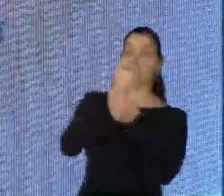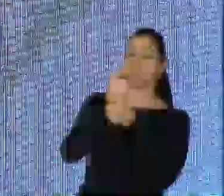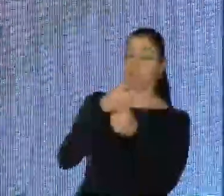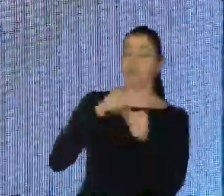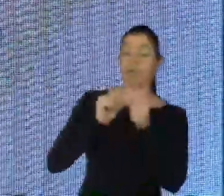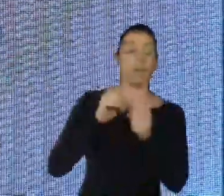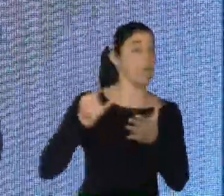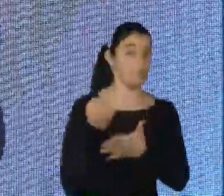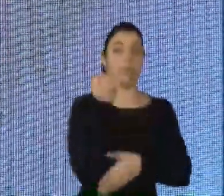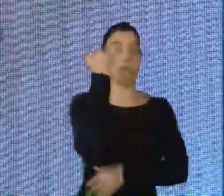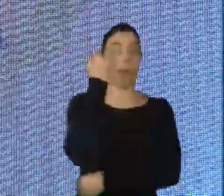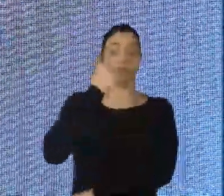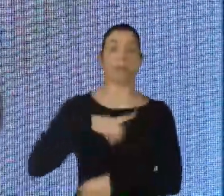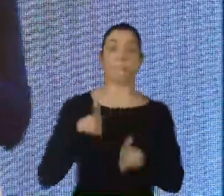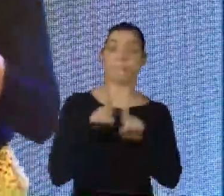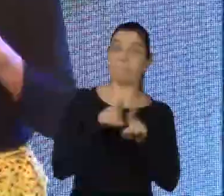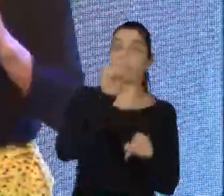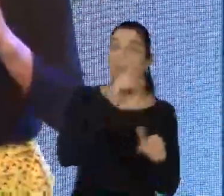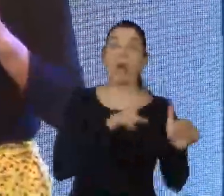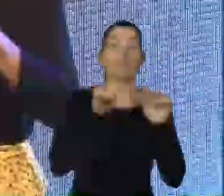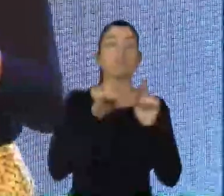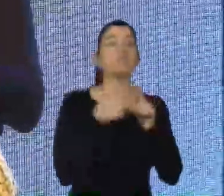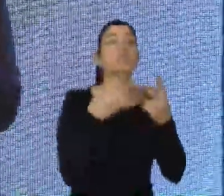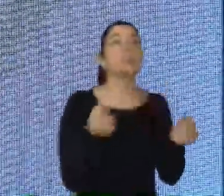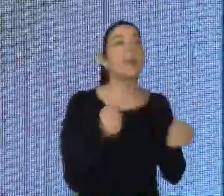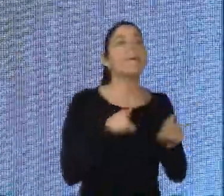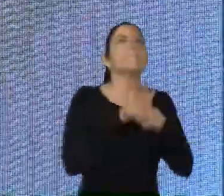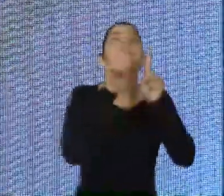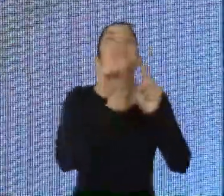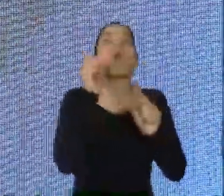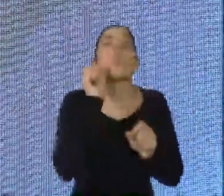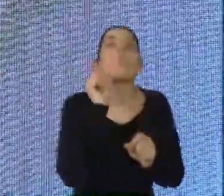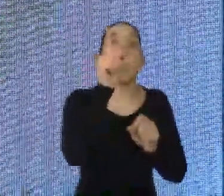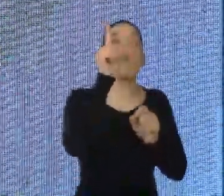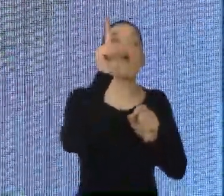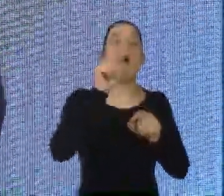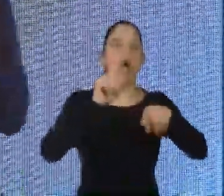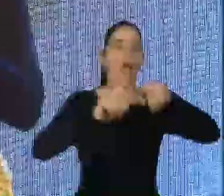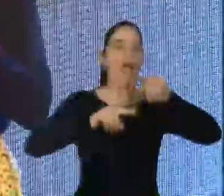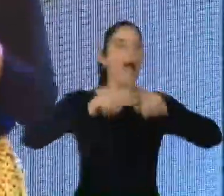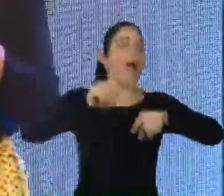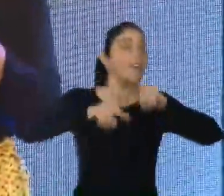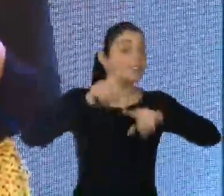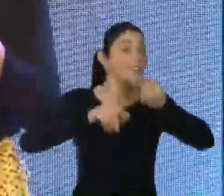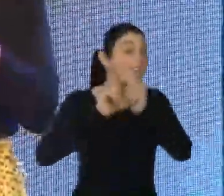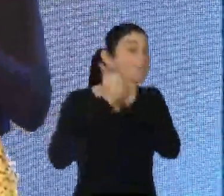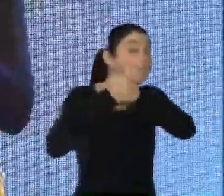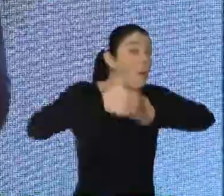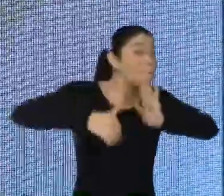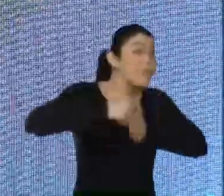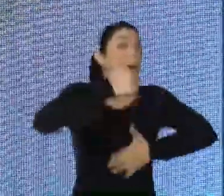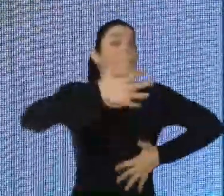corpo para ir lá e lutar pelo que você quer. qual é a atividade física melhor para a minha condição genética,